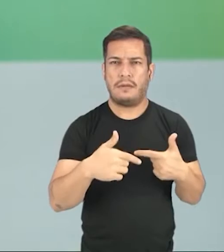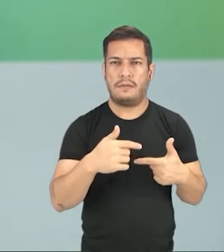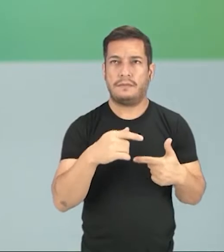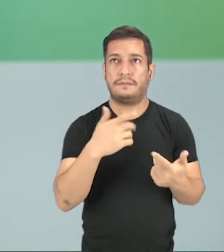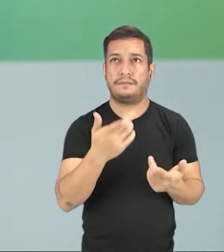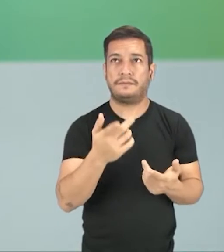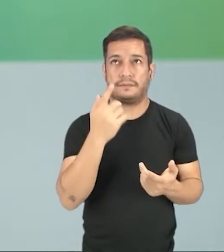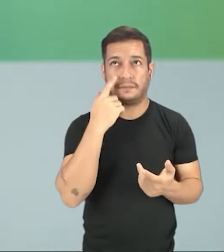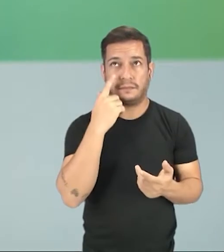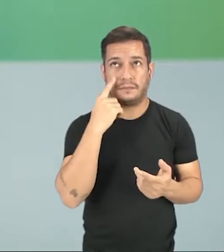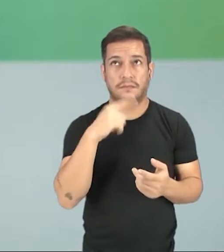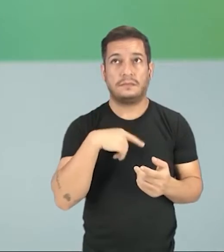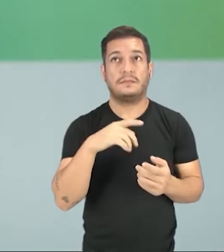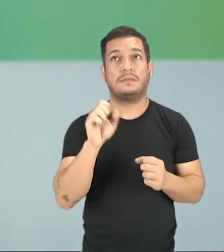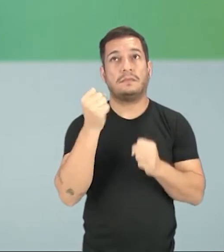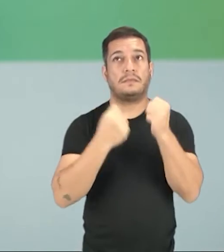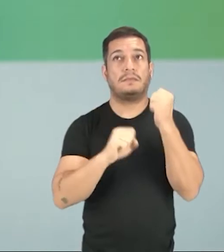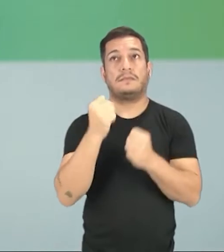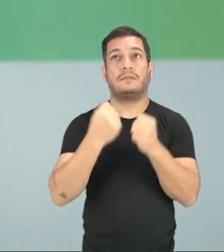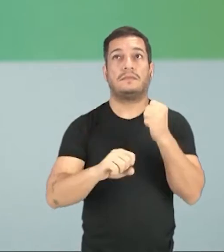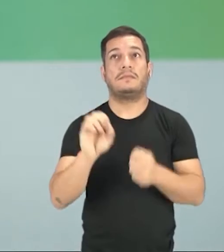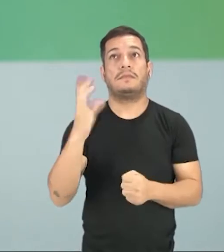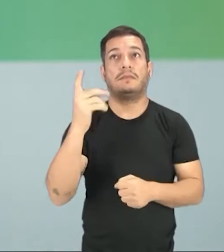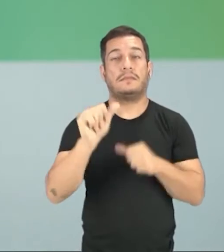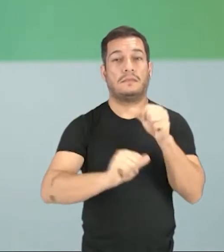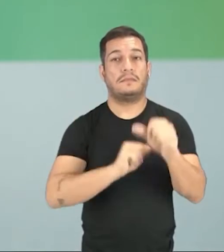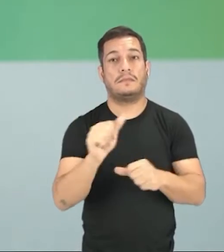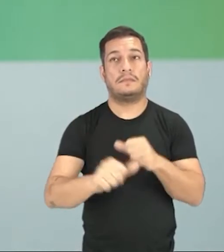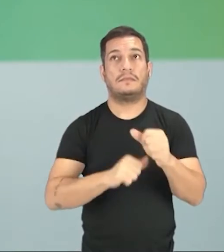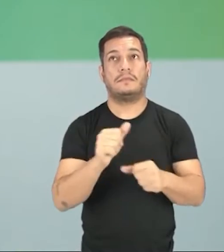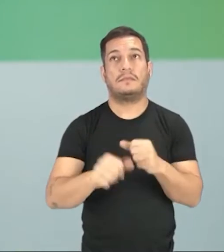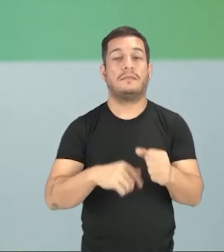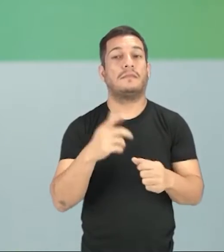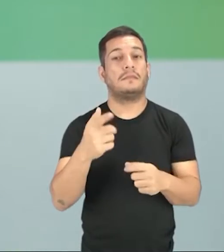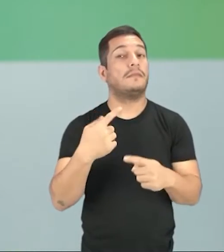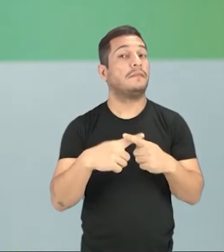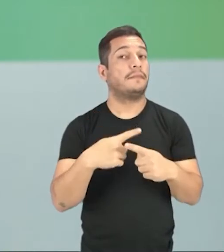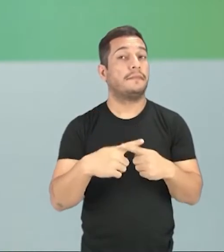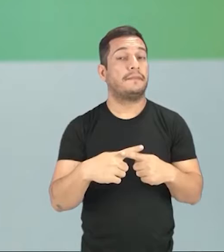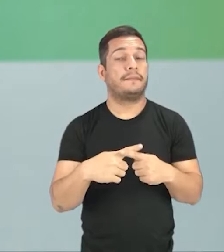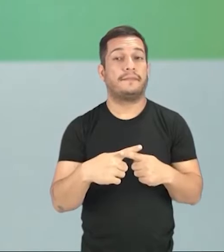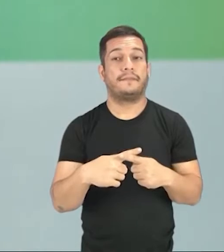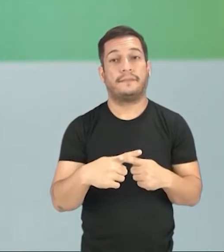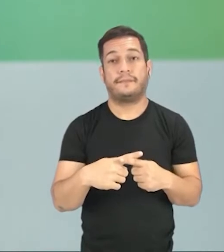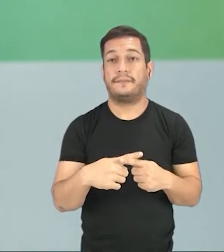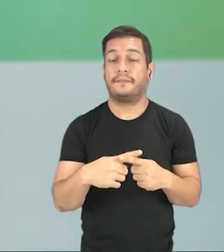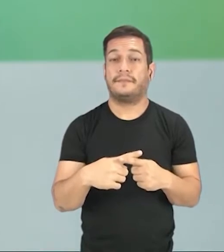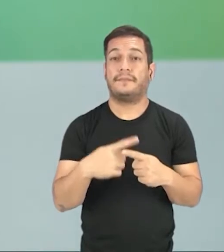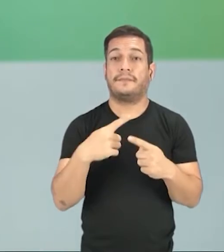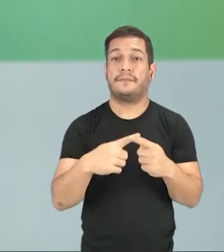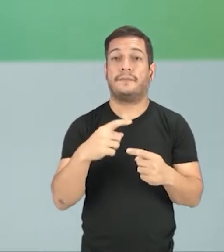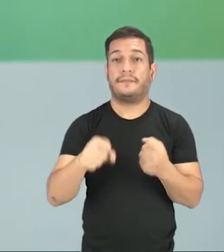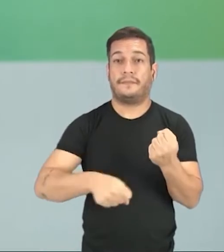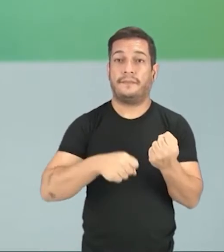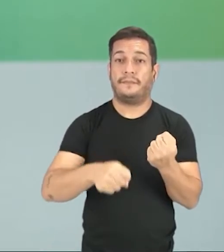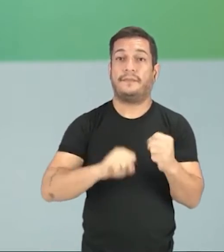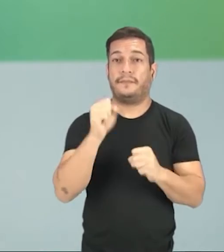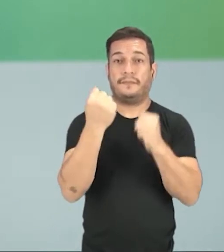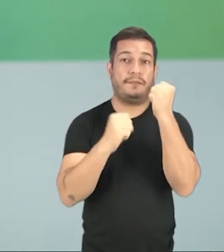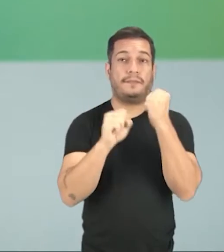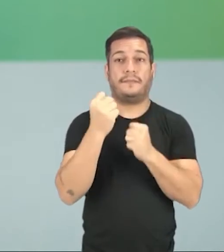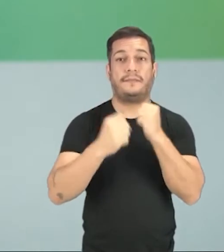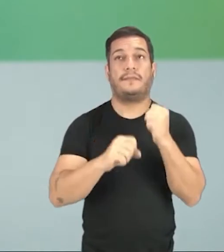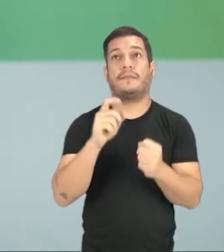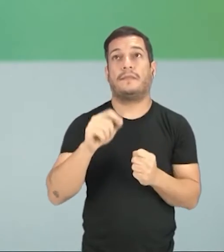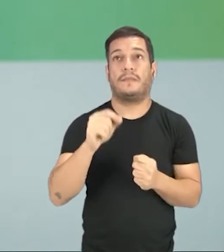E com a industrialização acontece uma mudança muito grande. Por quê? Porque a máquina, ela passa